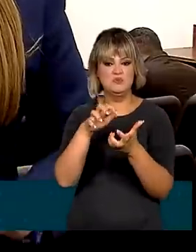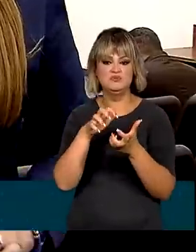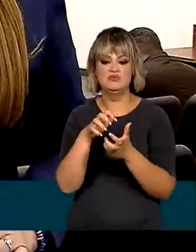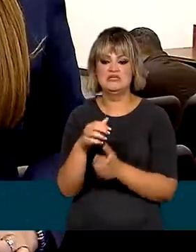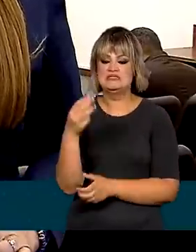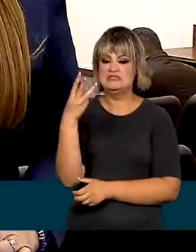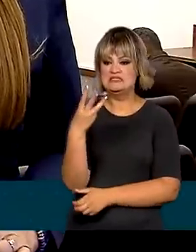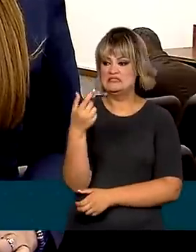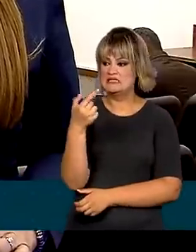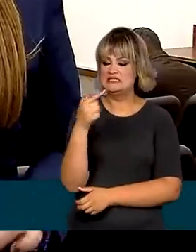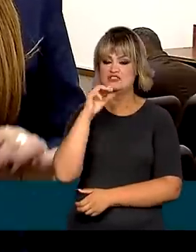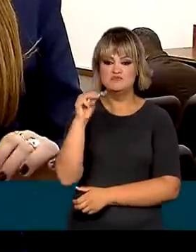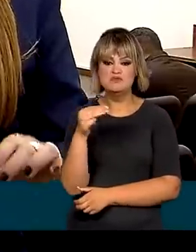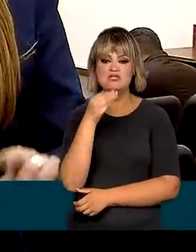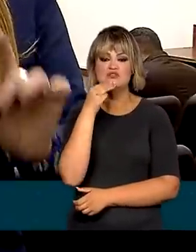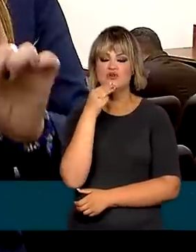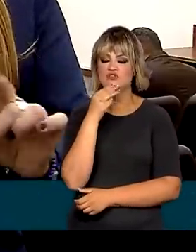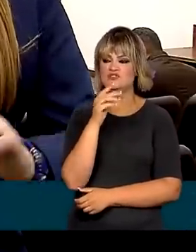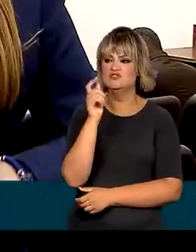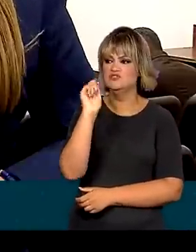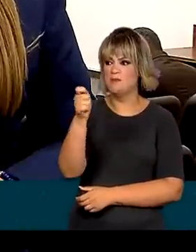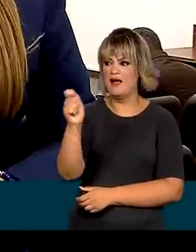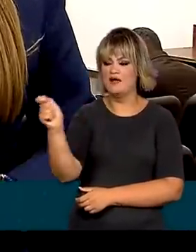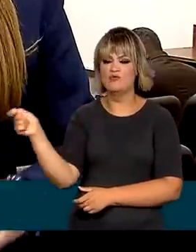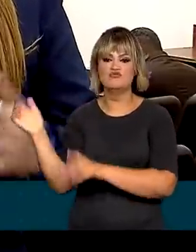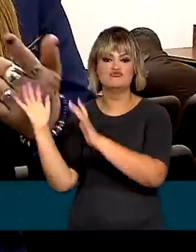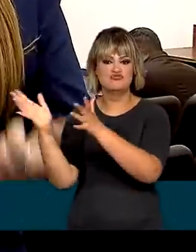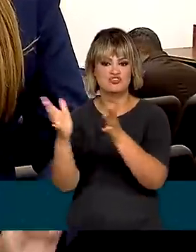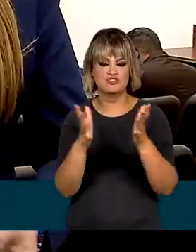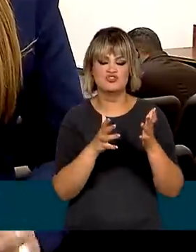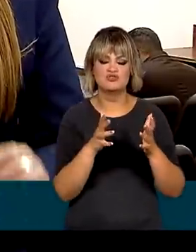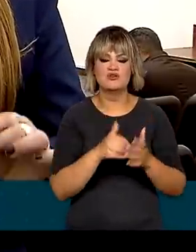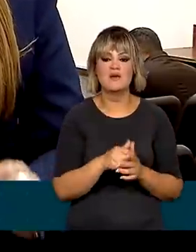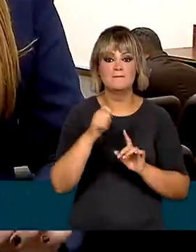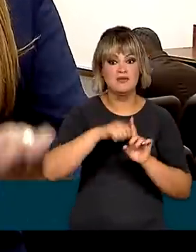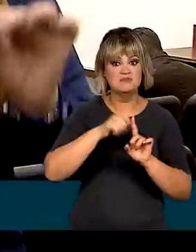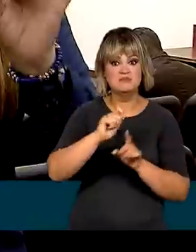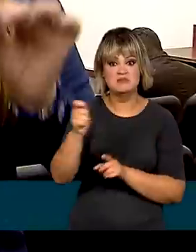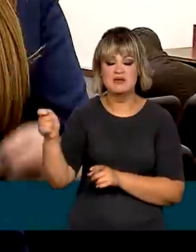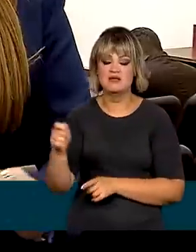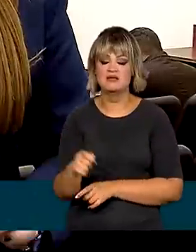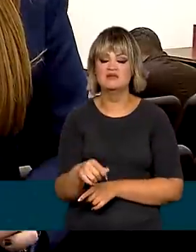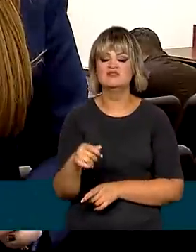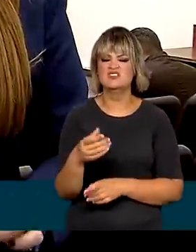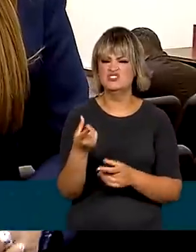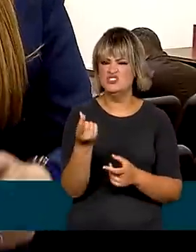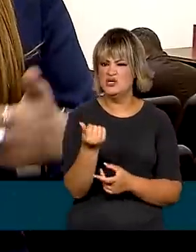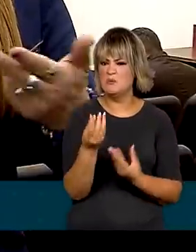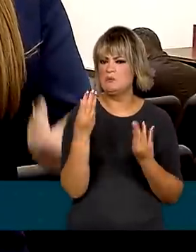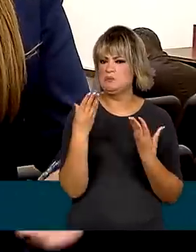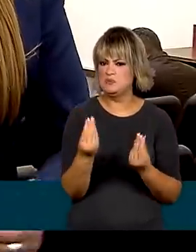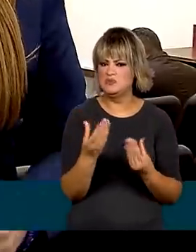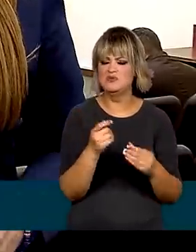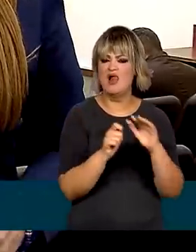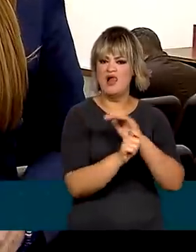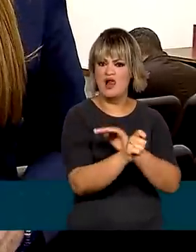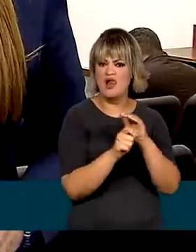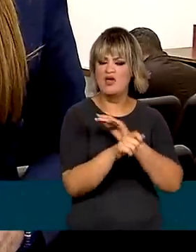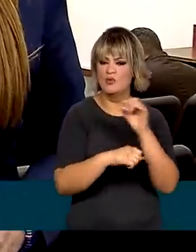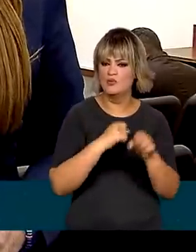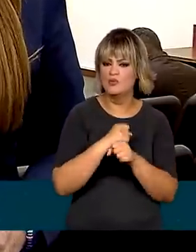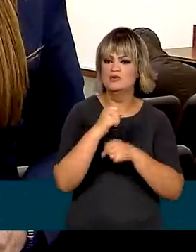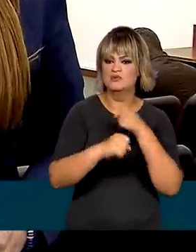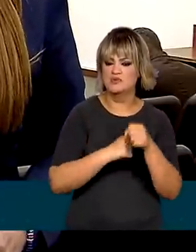37 milhões de benefícios pagos mensalmente e cerca de 800 bilhões de reais injetados por ano